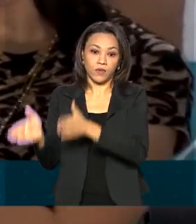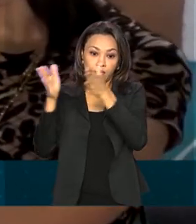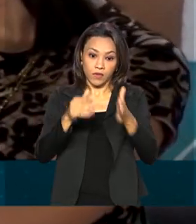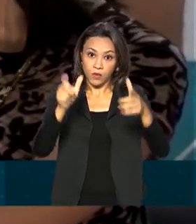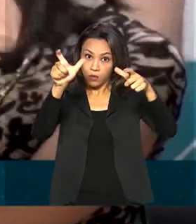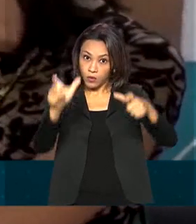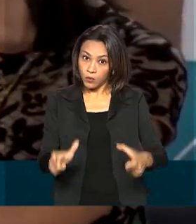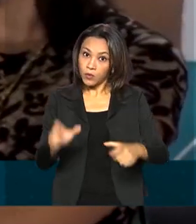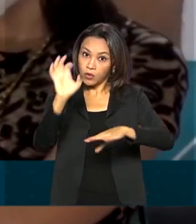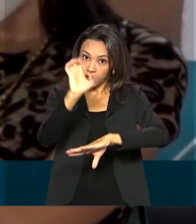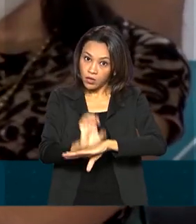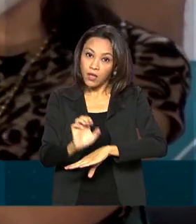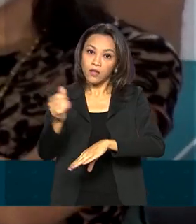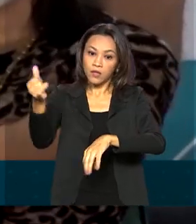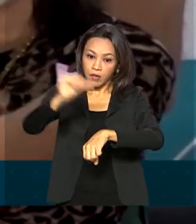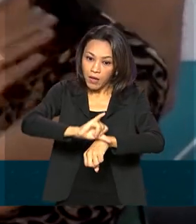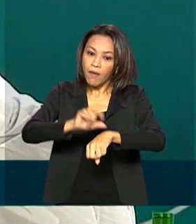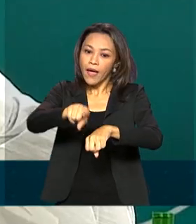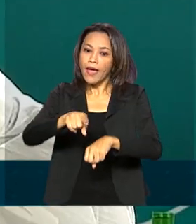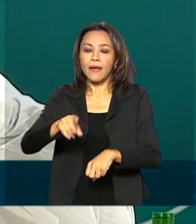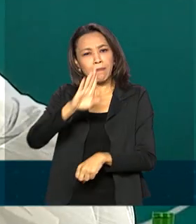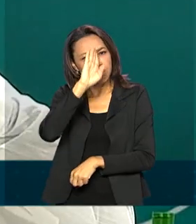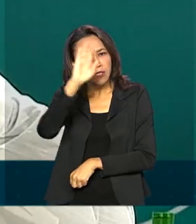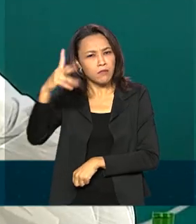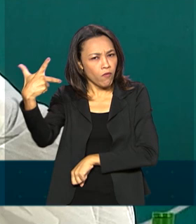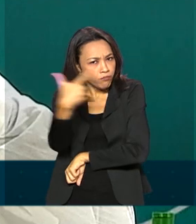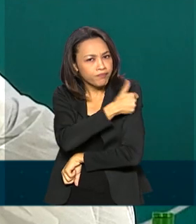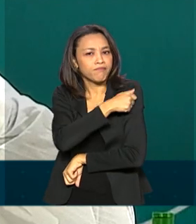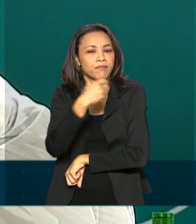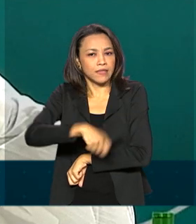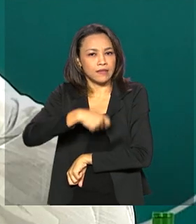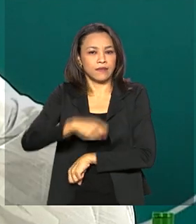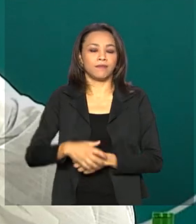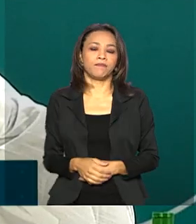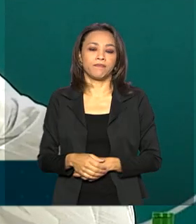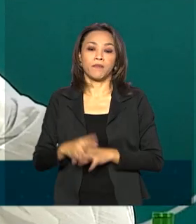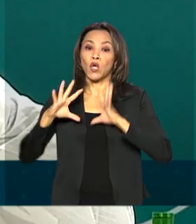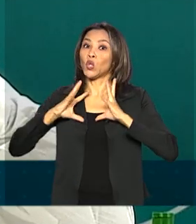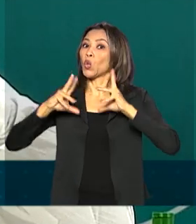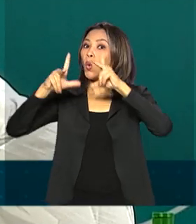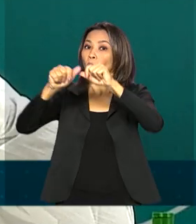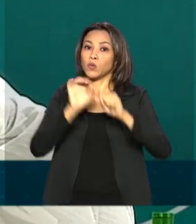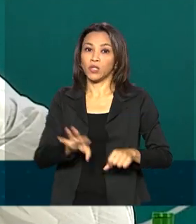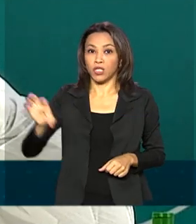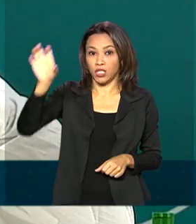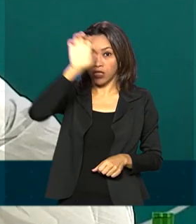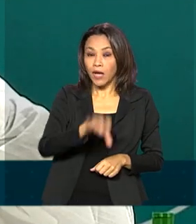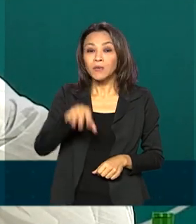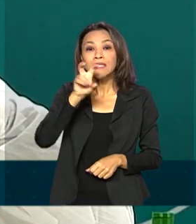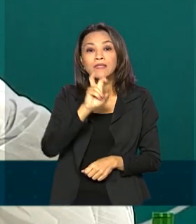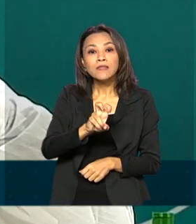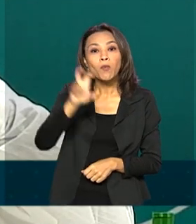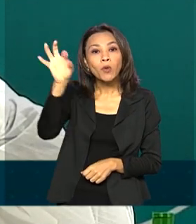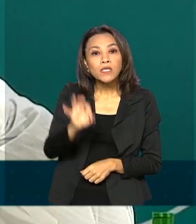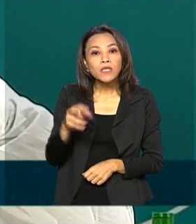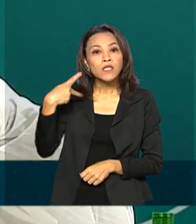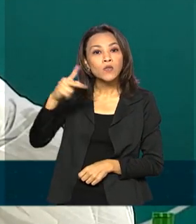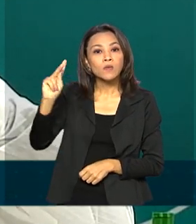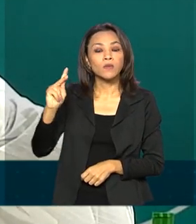prioridade para receber a imunização. Todos os estados cederam 5% das suas vacinas.